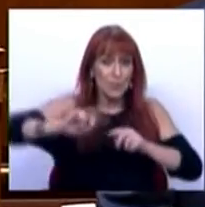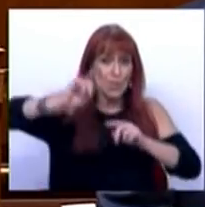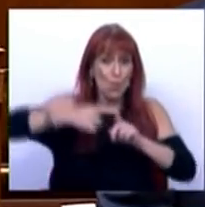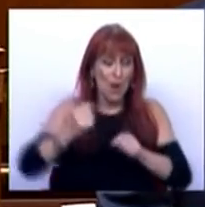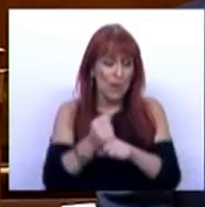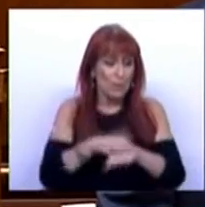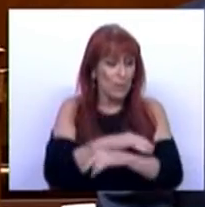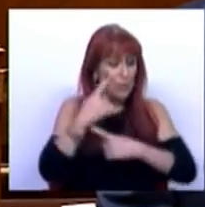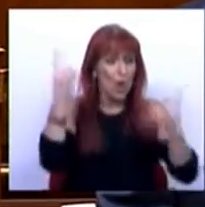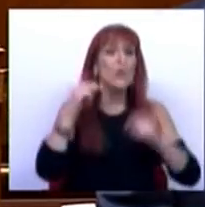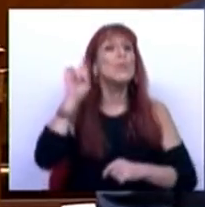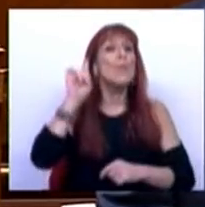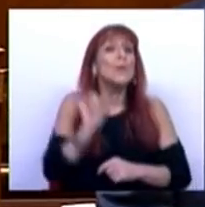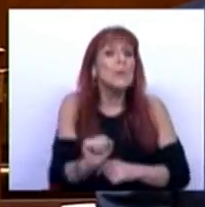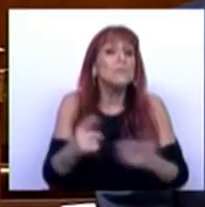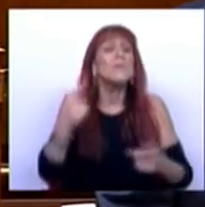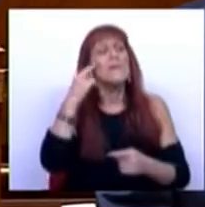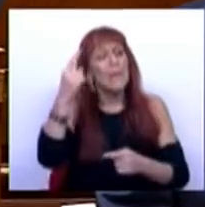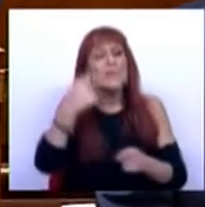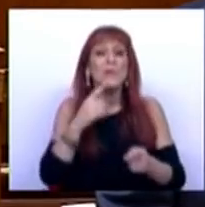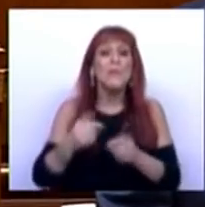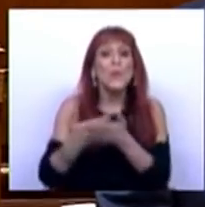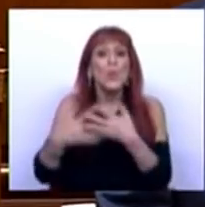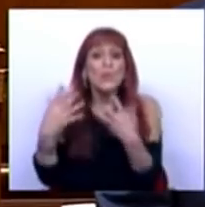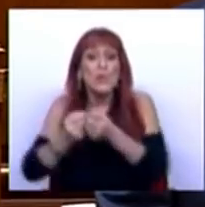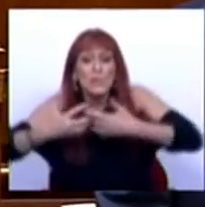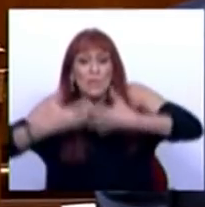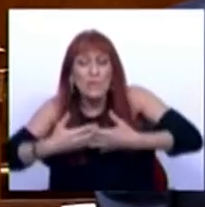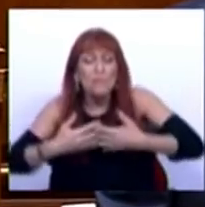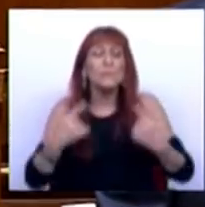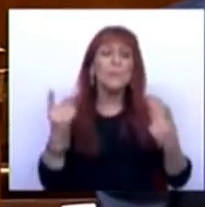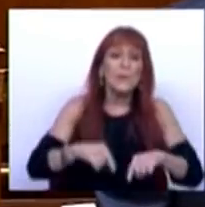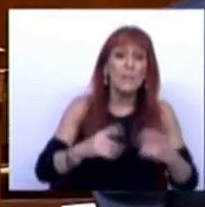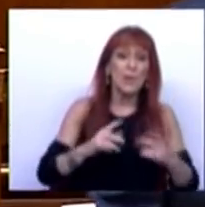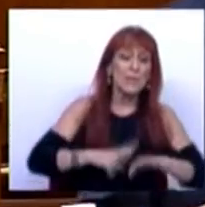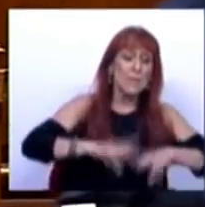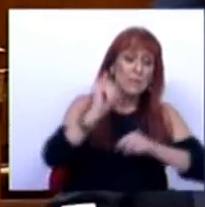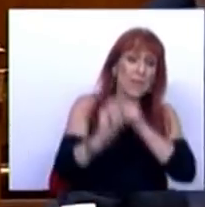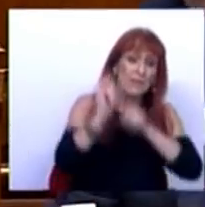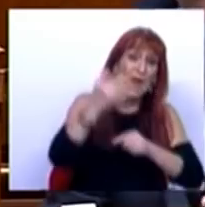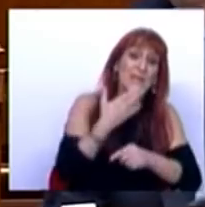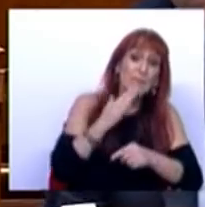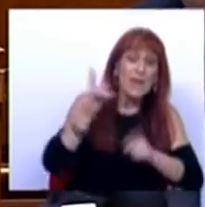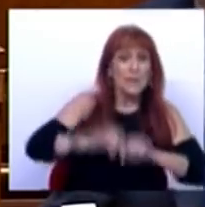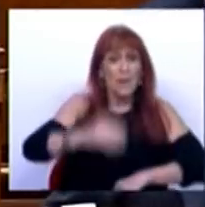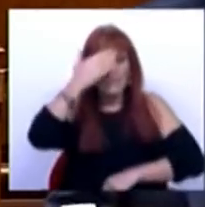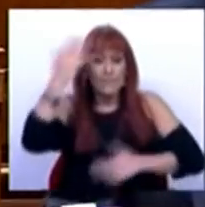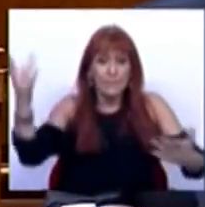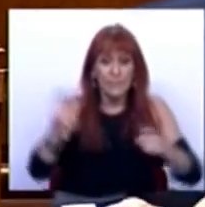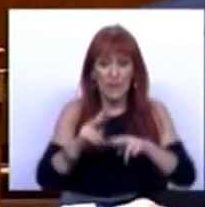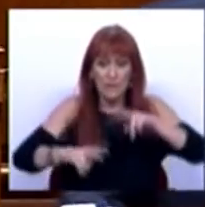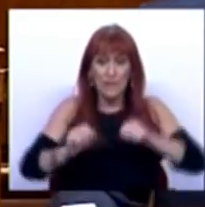função pública. Qual vai ser o montante? Iremos negociar para os sindicatos, dependerá naturalmente da evolução da inflação até lá e também da capacidade